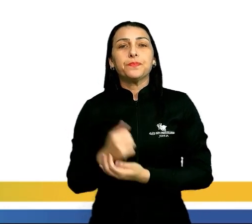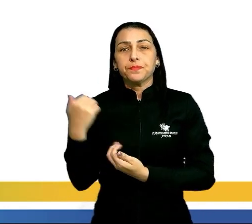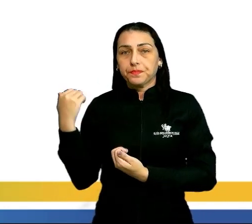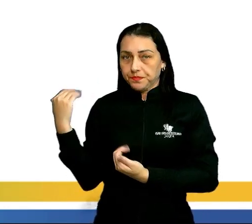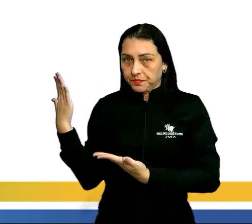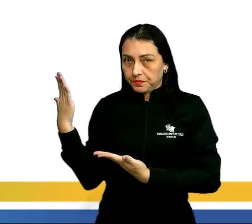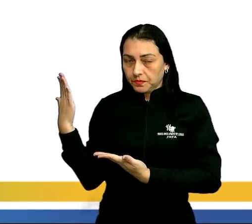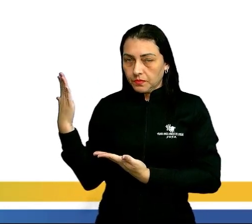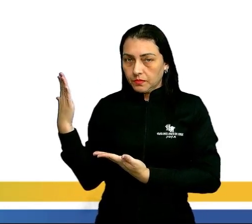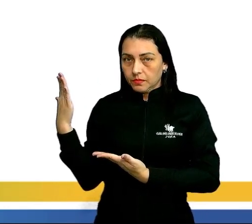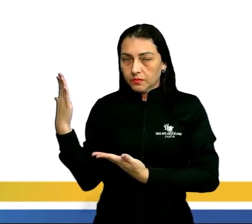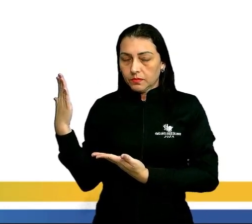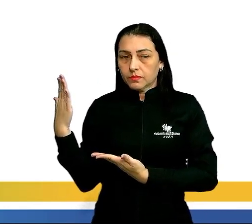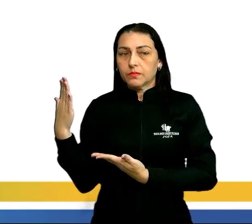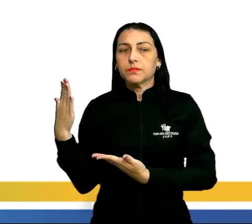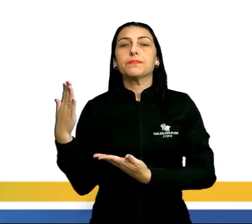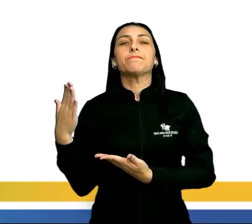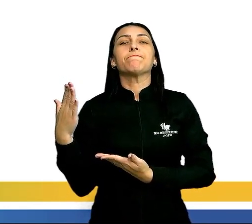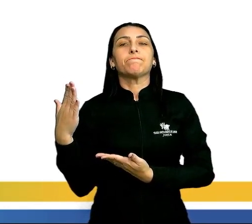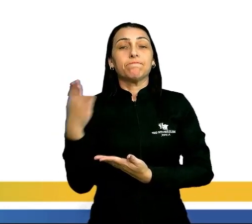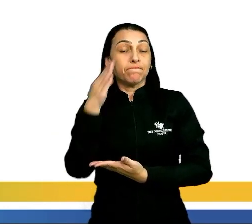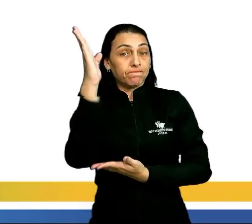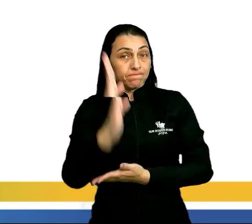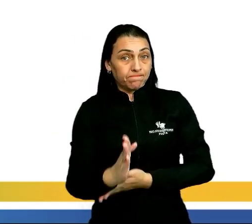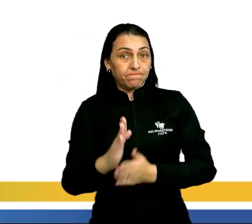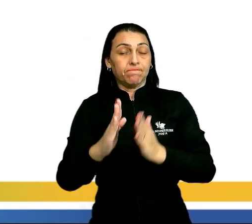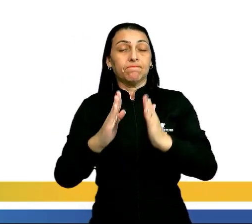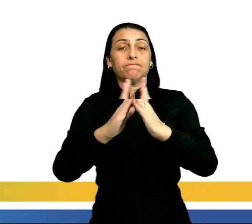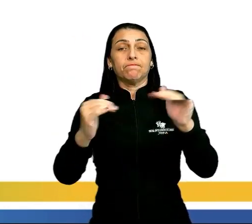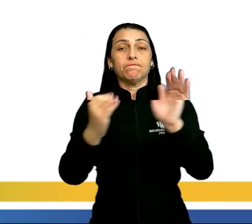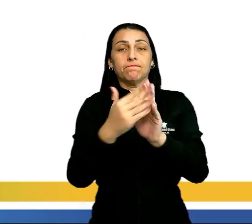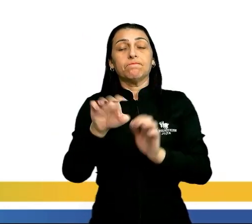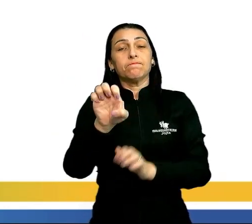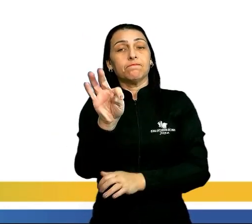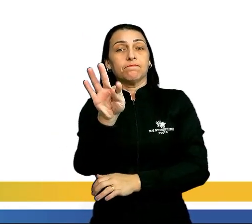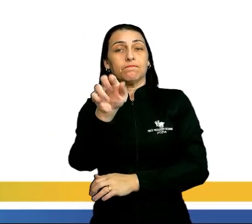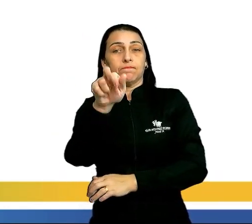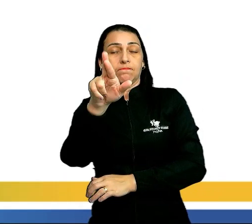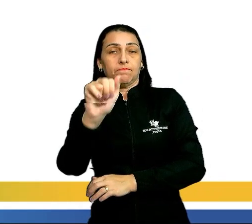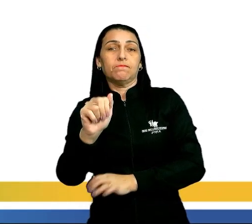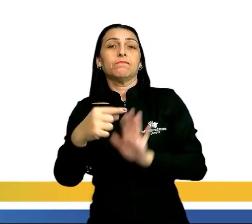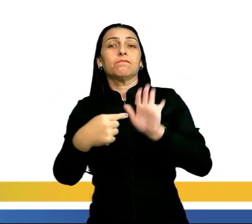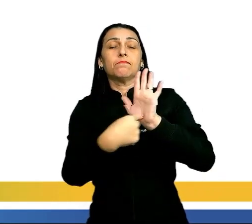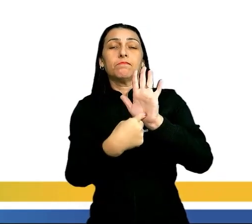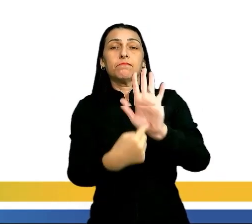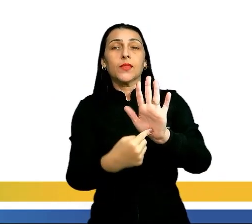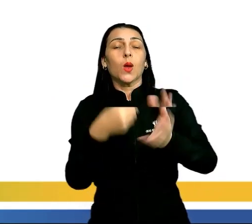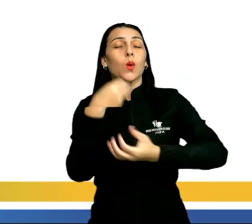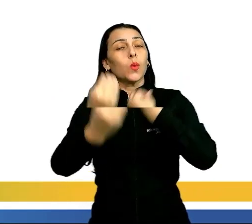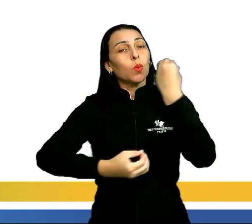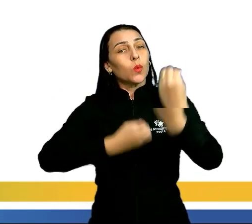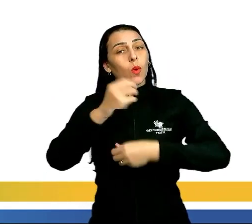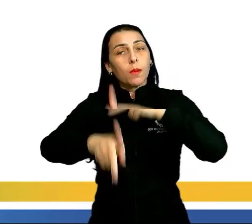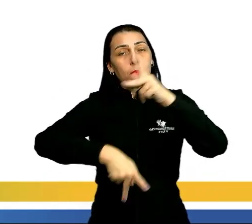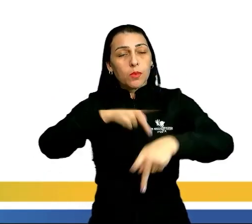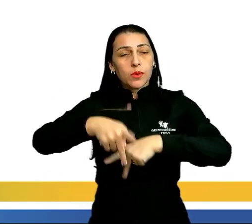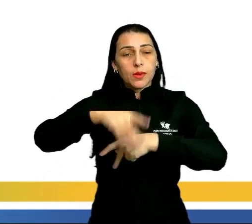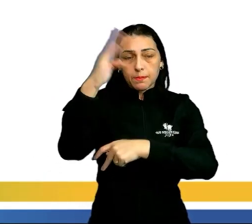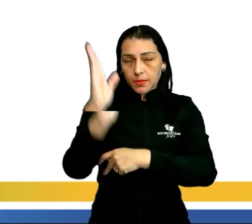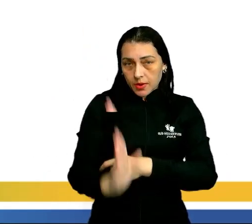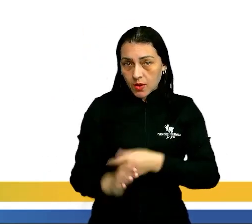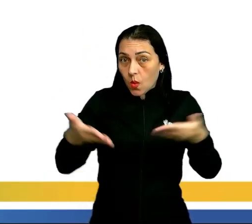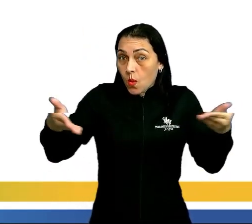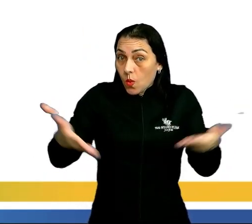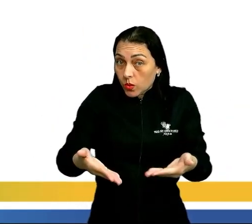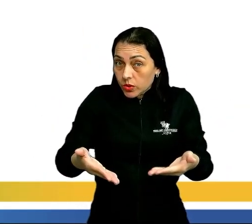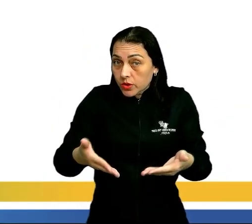Aqui chegamos na pirâmide etária brasileira e aqui nós vamos ter um retrato de como está a população brasileira